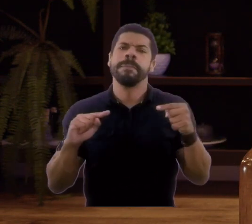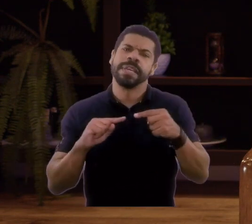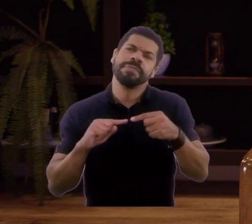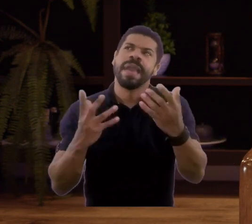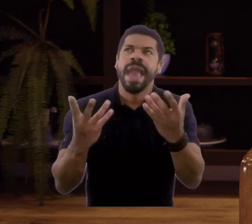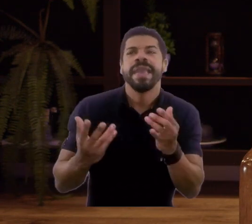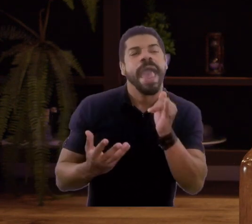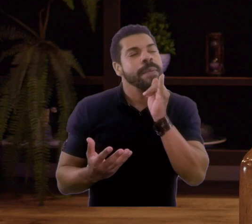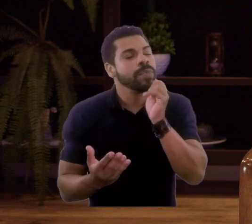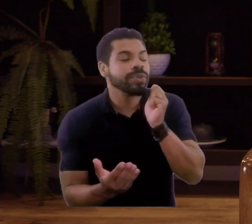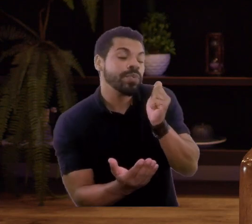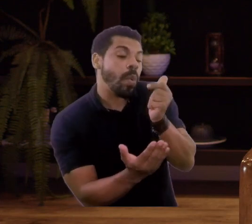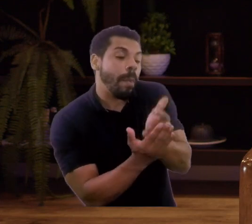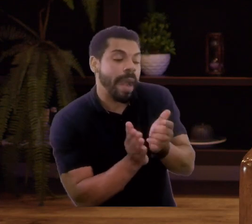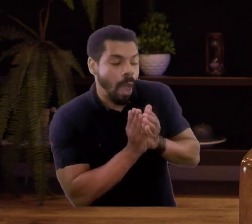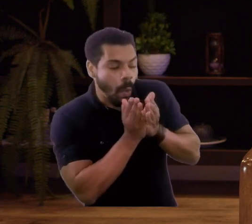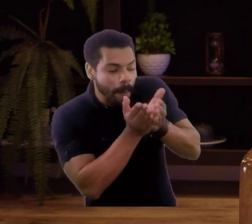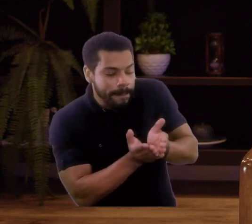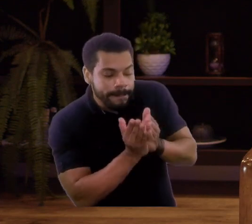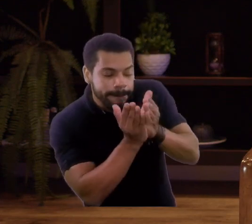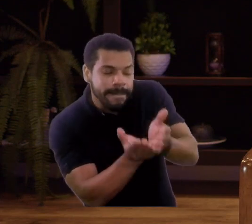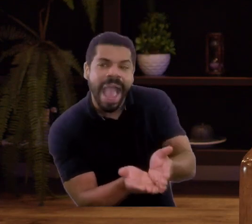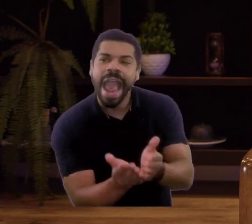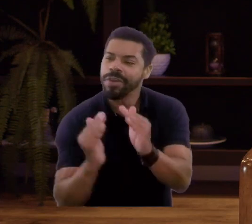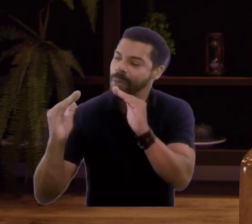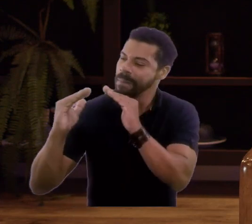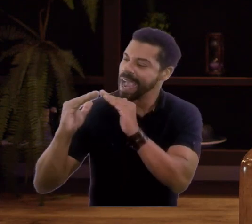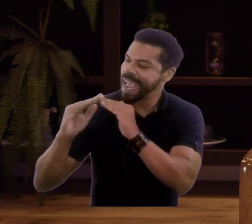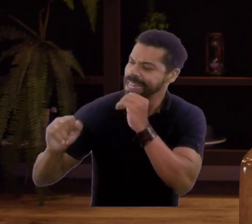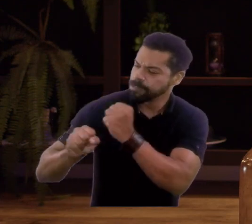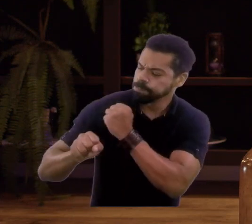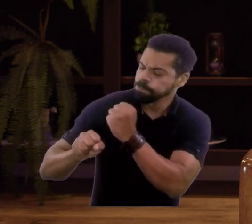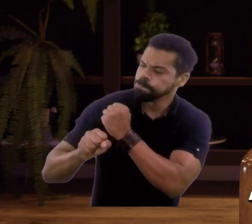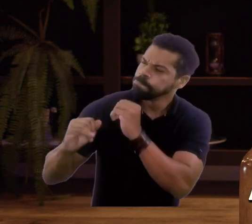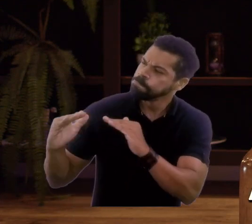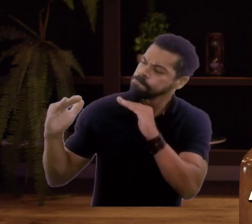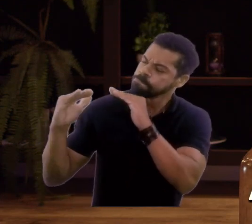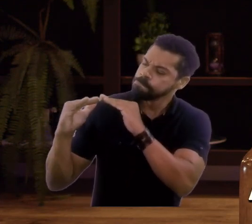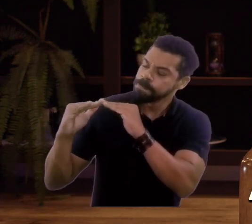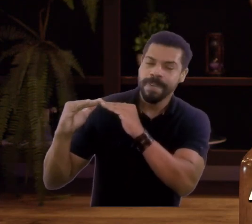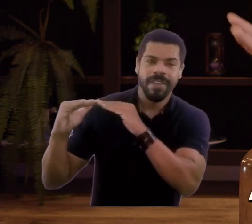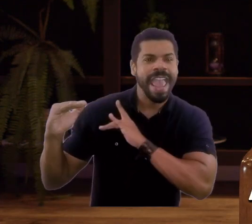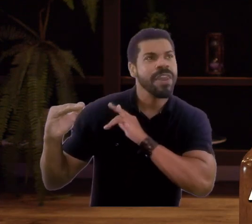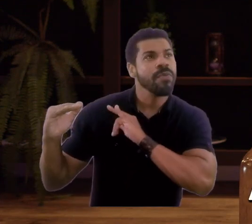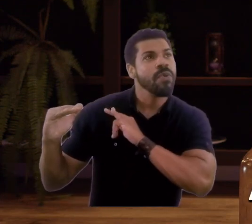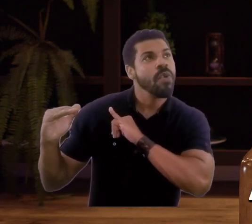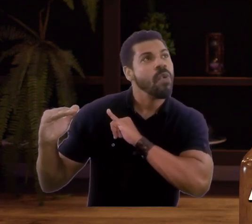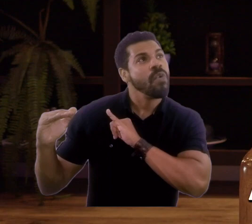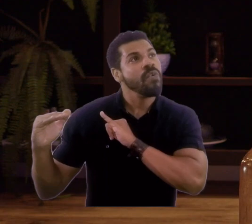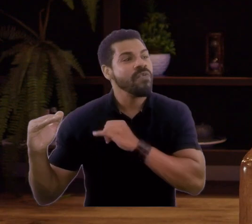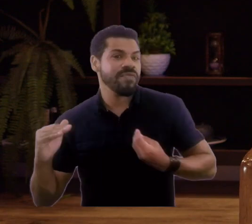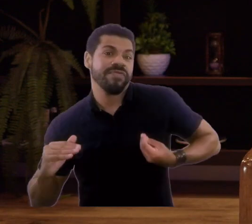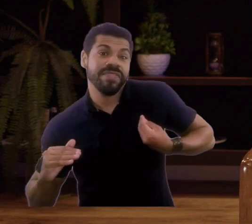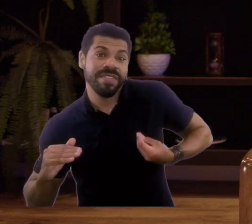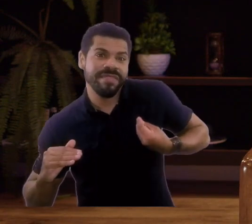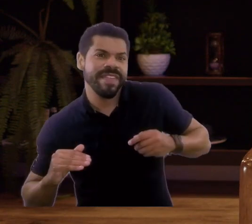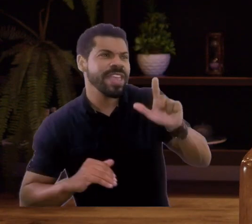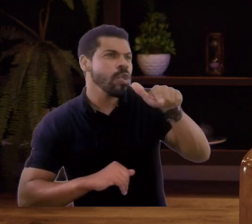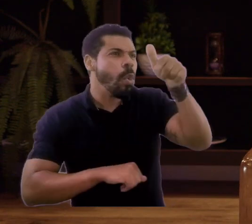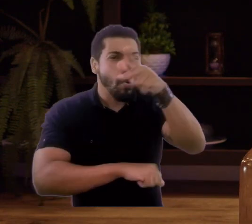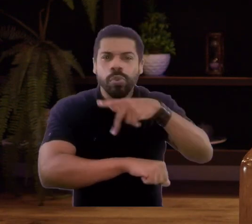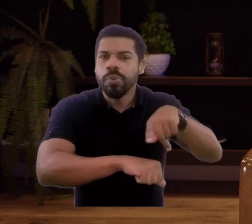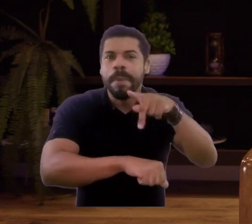estilo de vida, que são aqueles objetivos que a gente, ah, eu quero comprar um barco, ah, eu quero ter uma casa bacana, ah, eu quero